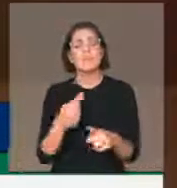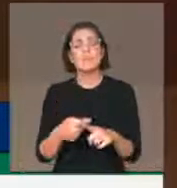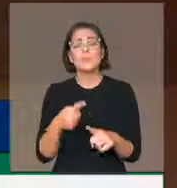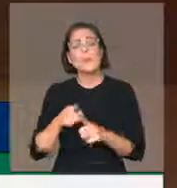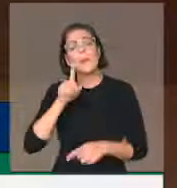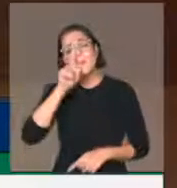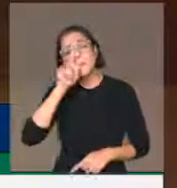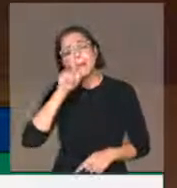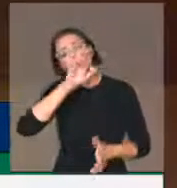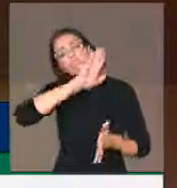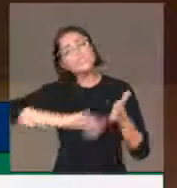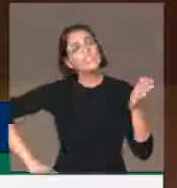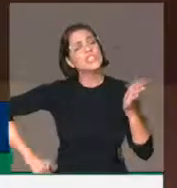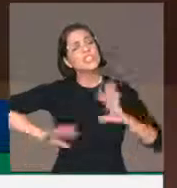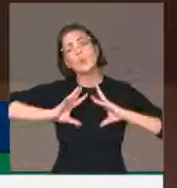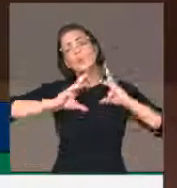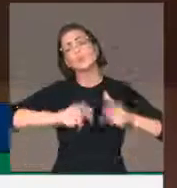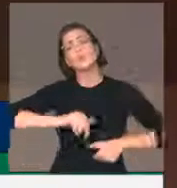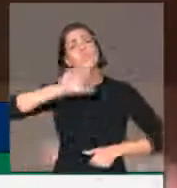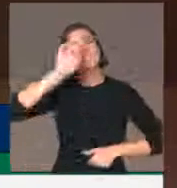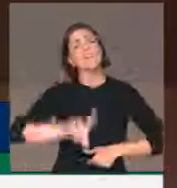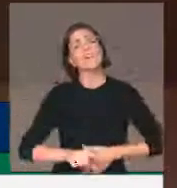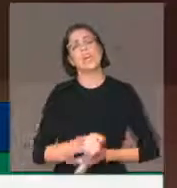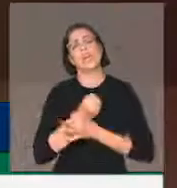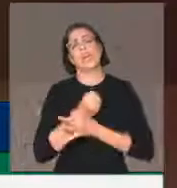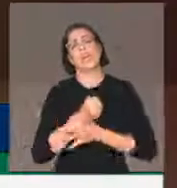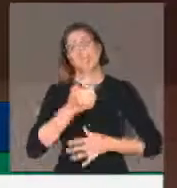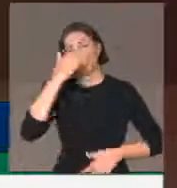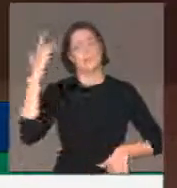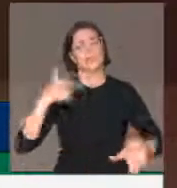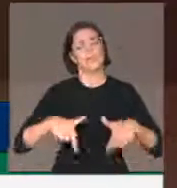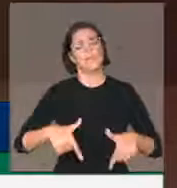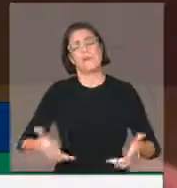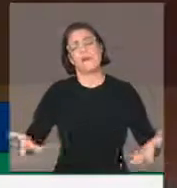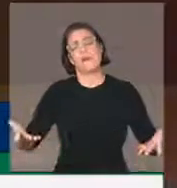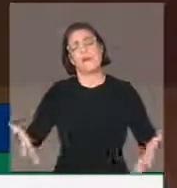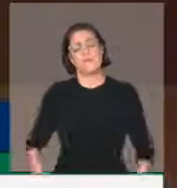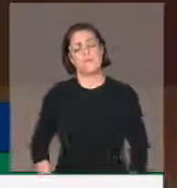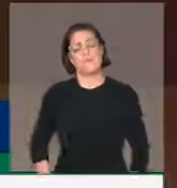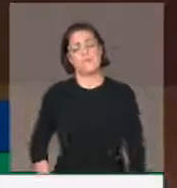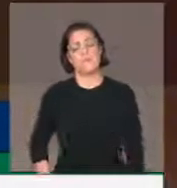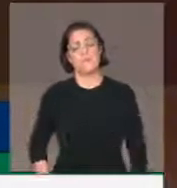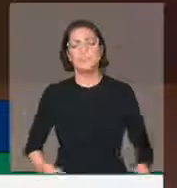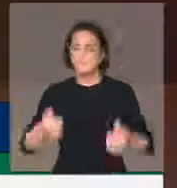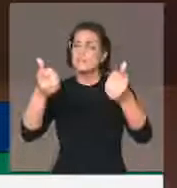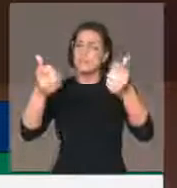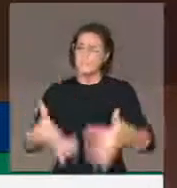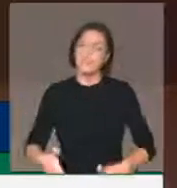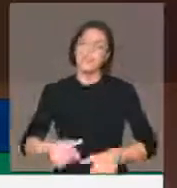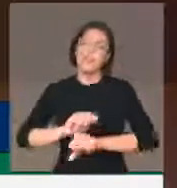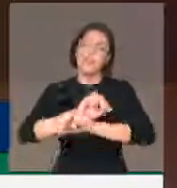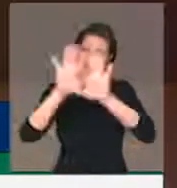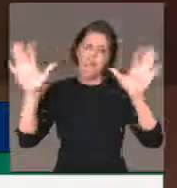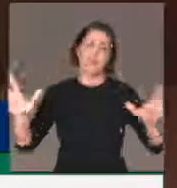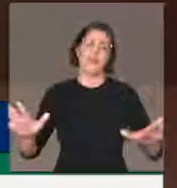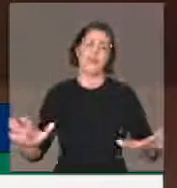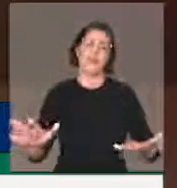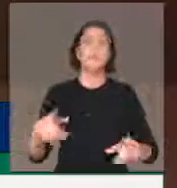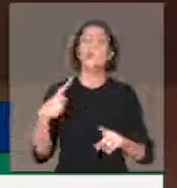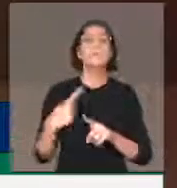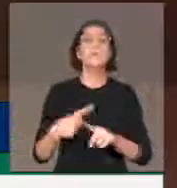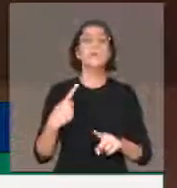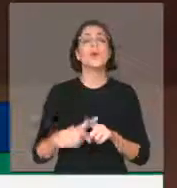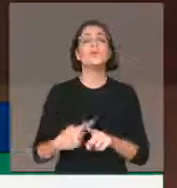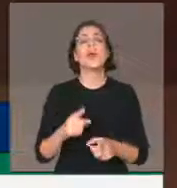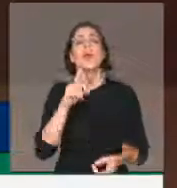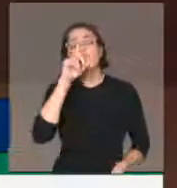direitos dos trabalhadores brasileiros. E eu explico, presidente, de uma maneira muito clara para isso. Por que todos os direitos